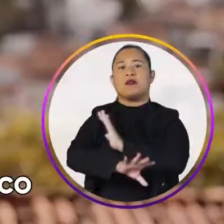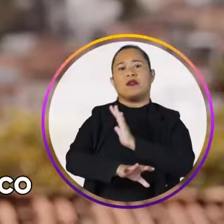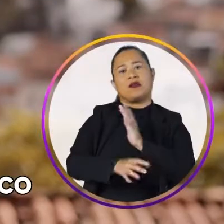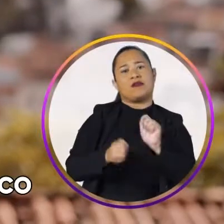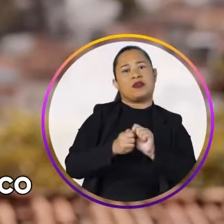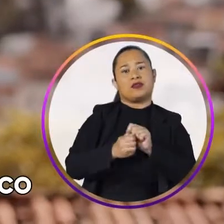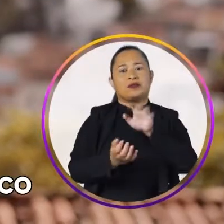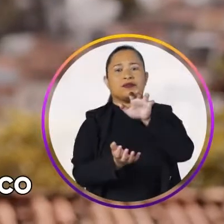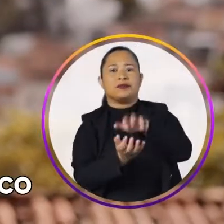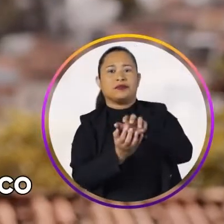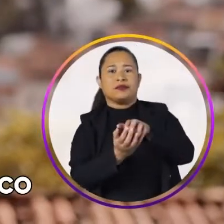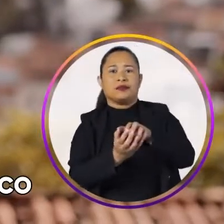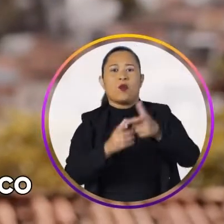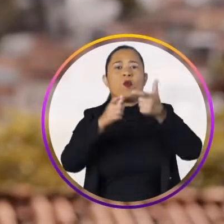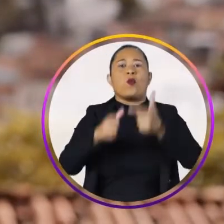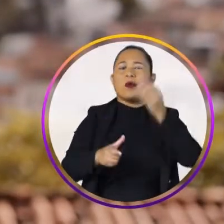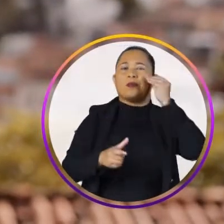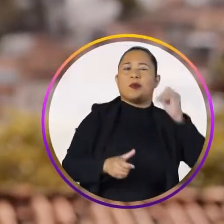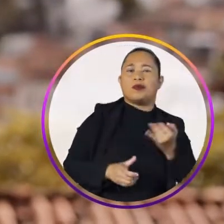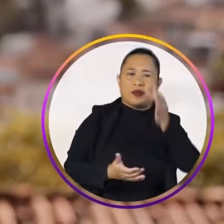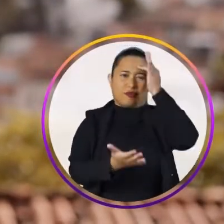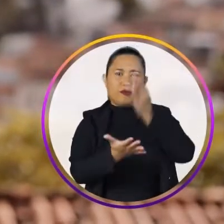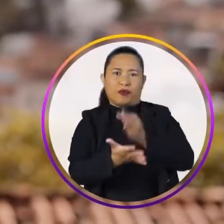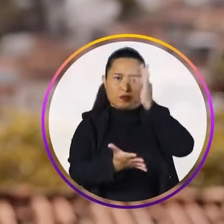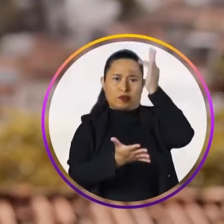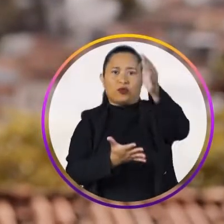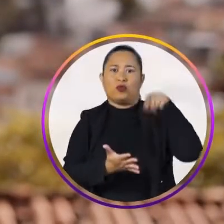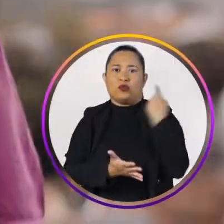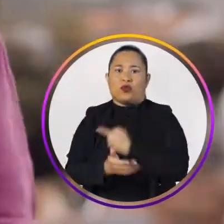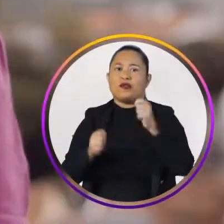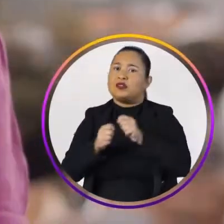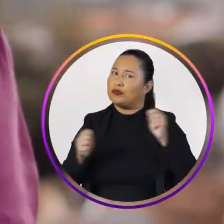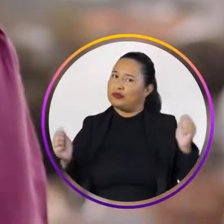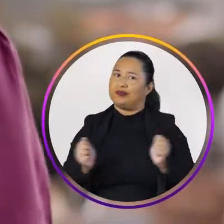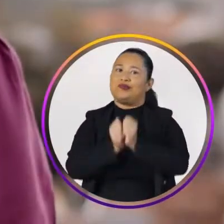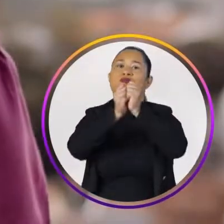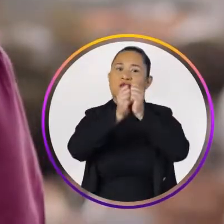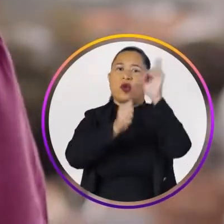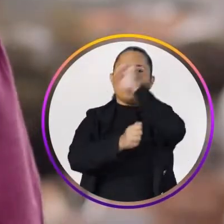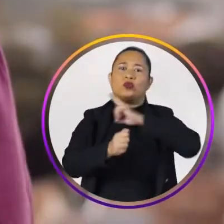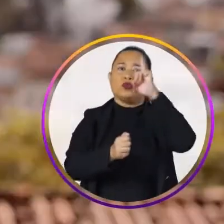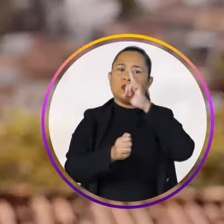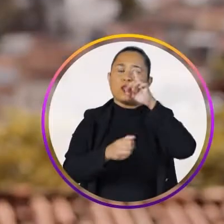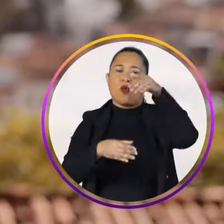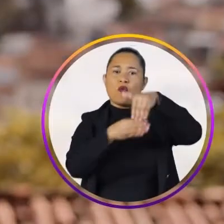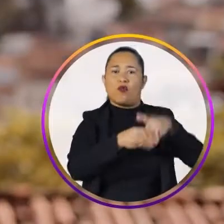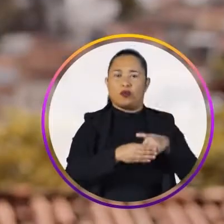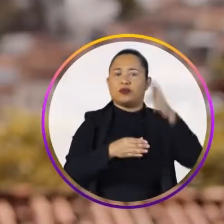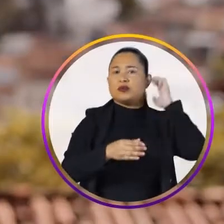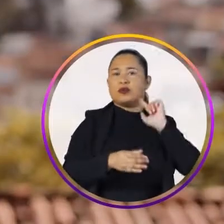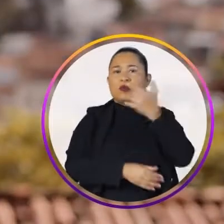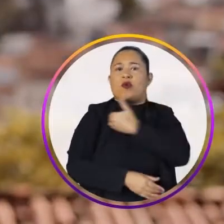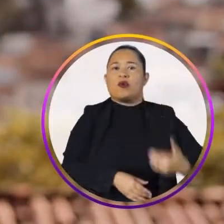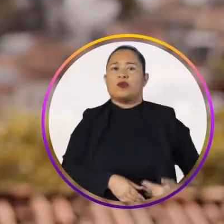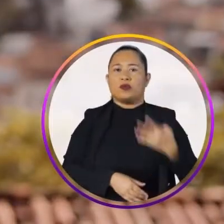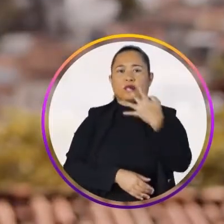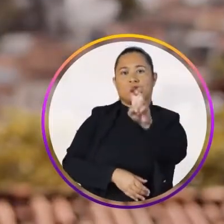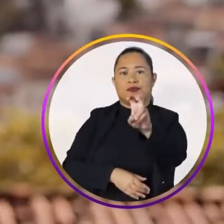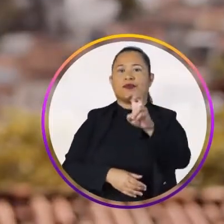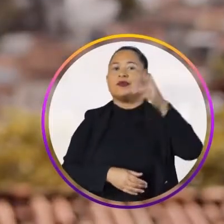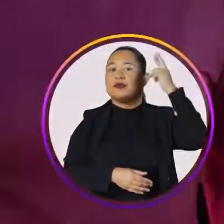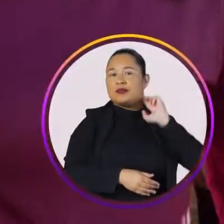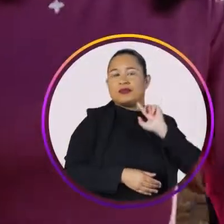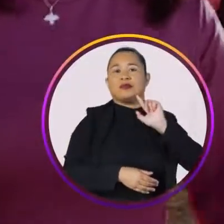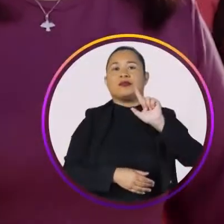Eu tô pronta pra fazer de Pernambuco Uma terra de oportunidade e fé no futuro E nós vamos fazer isso juntos No domingo, vote Raquel governadora